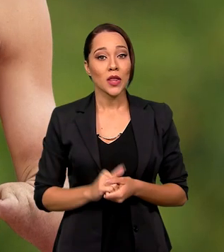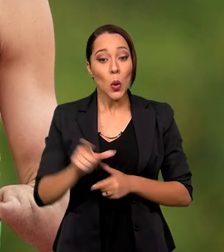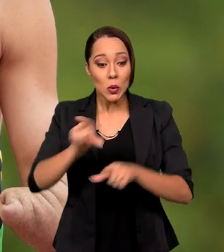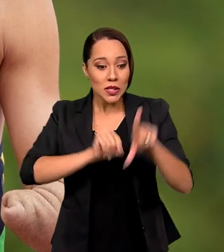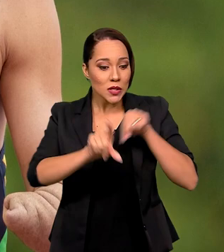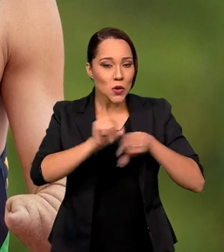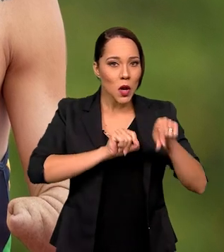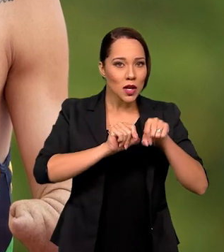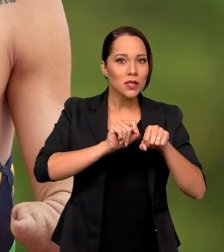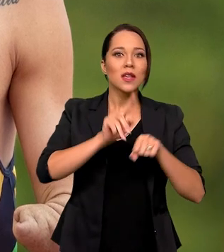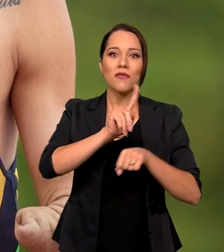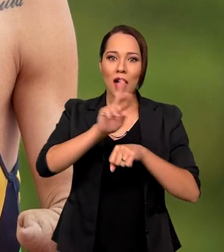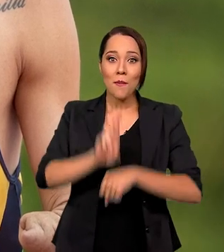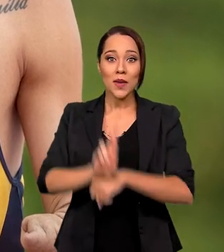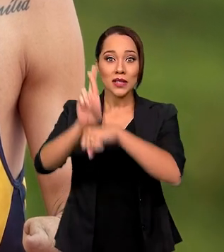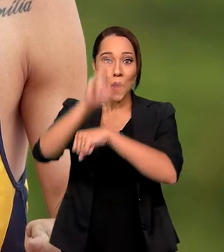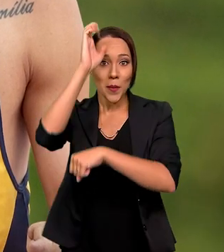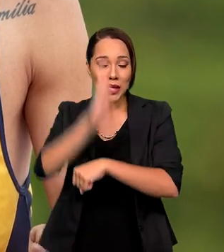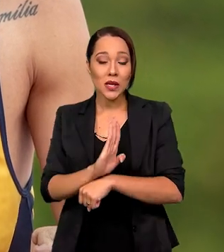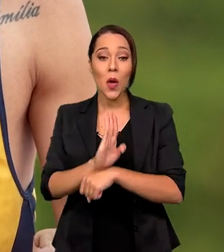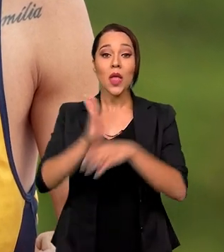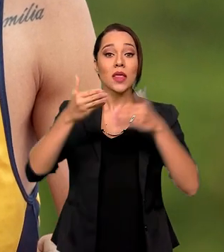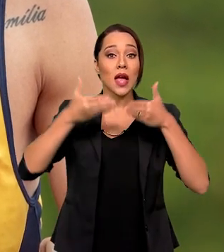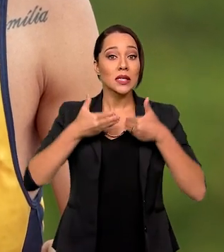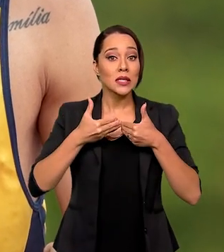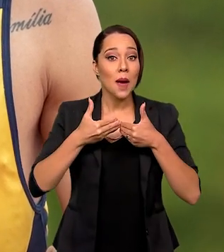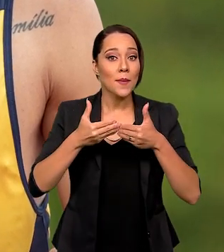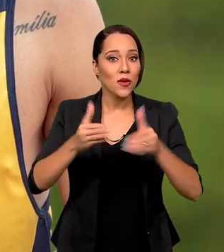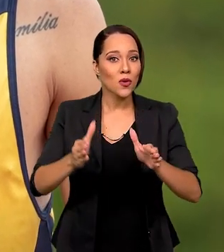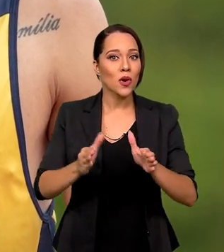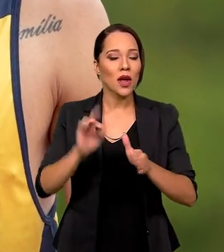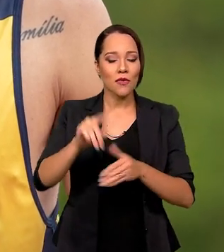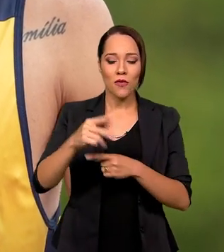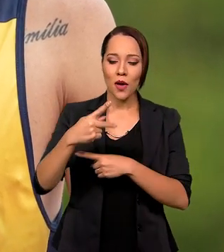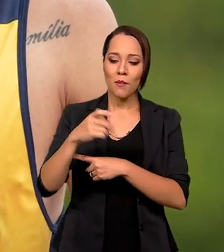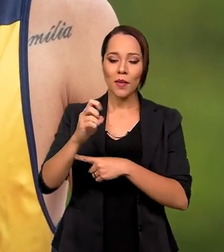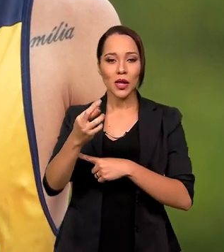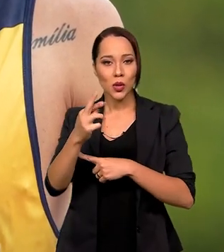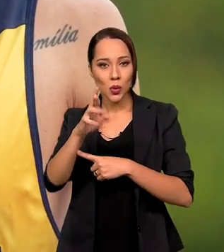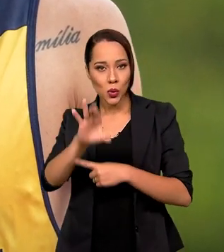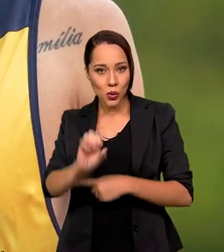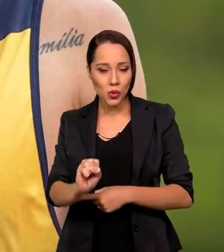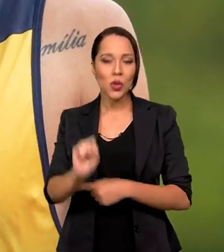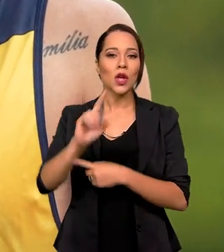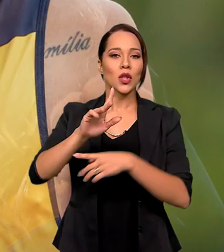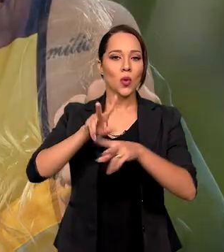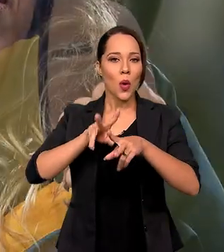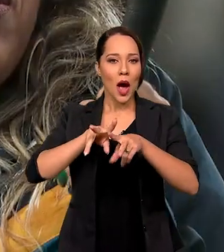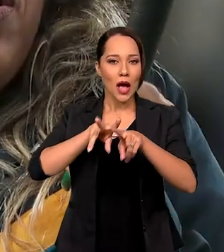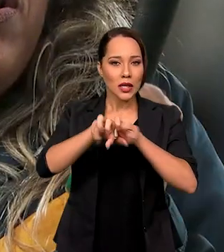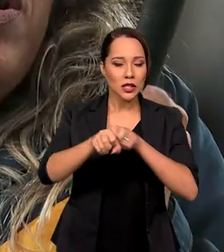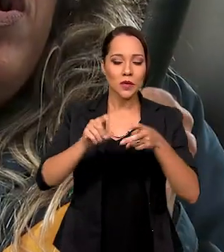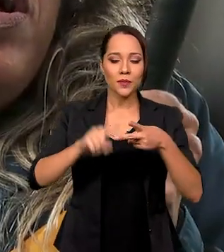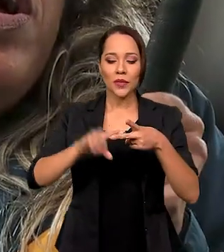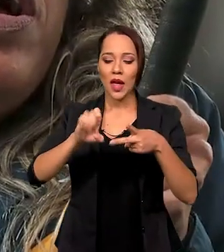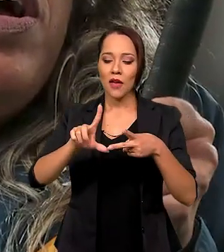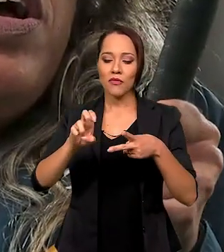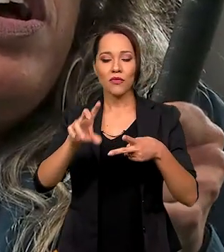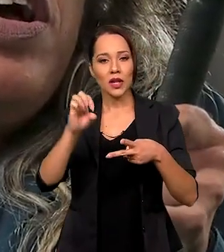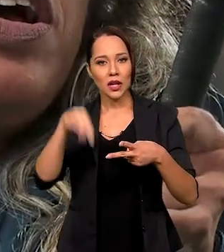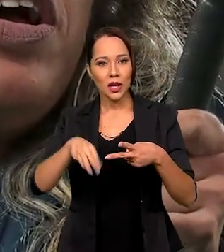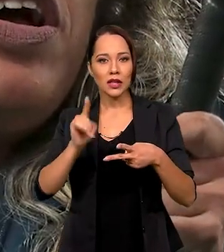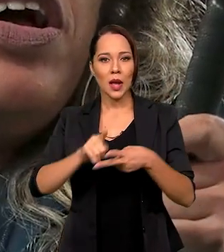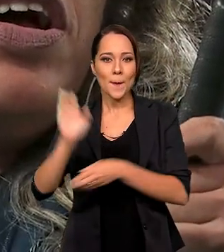Os escolhidos pra representarem o Brasil na cerimônia de abertura foram o Petrúcio Ferreira, do atletismo, e a Evelyn